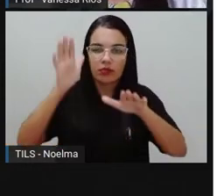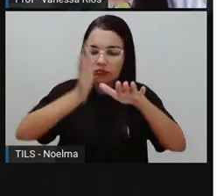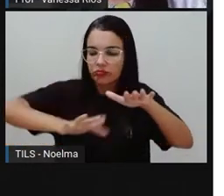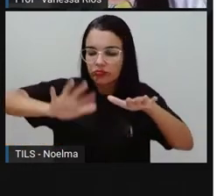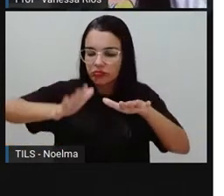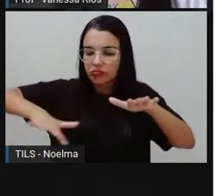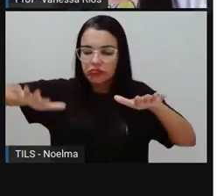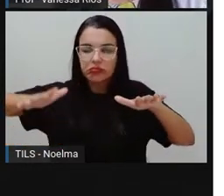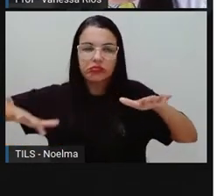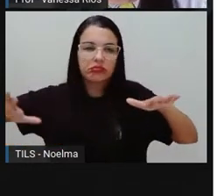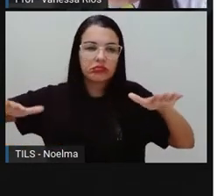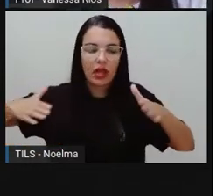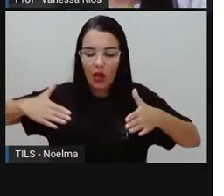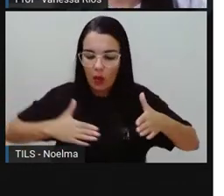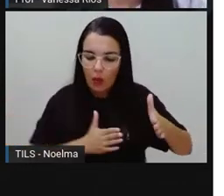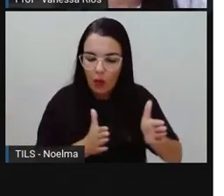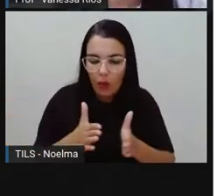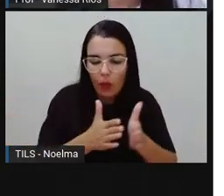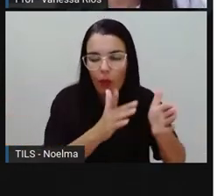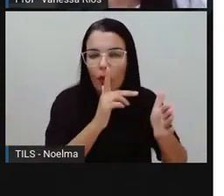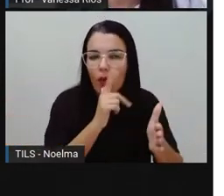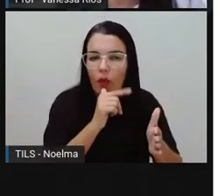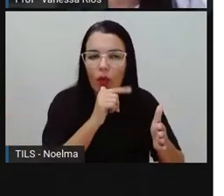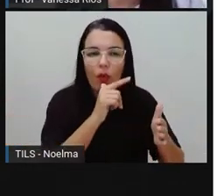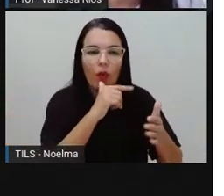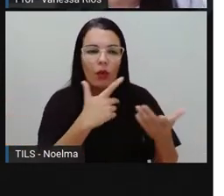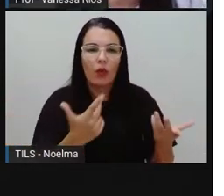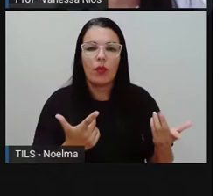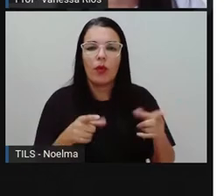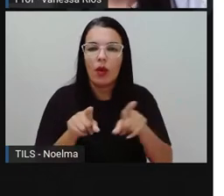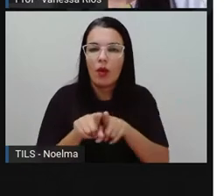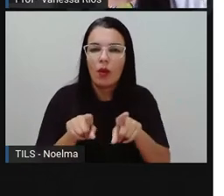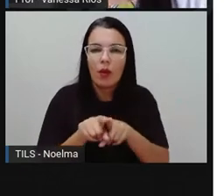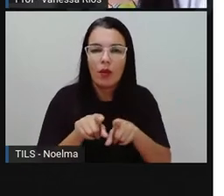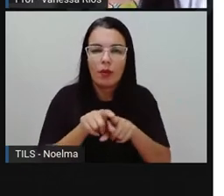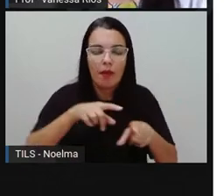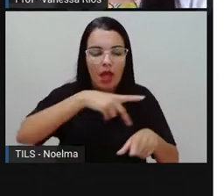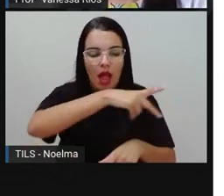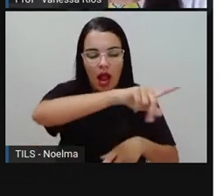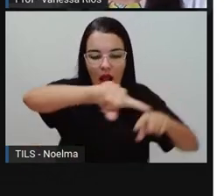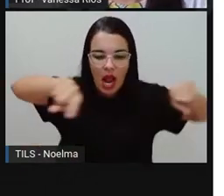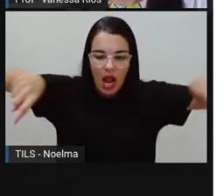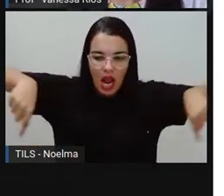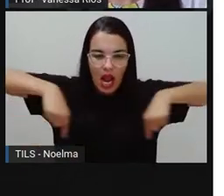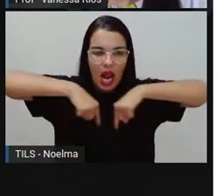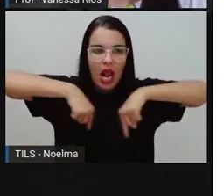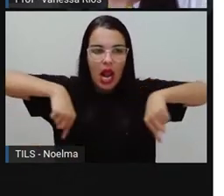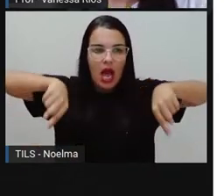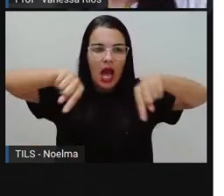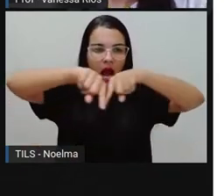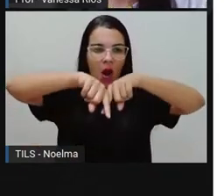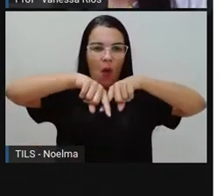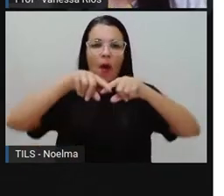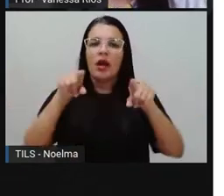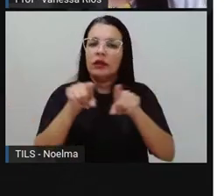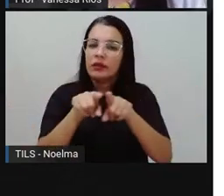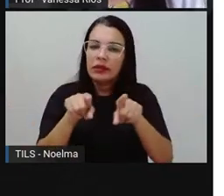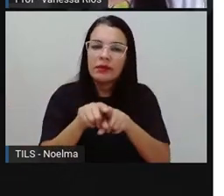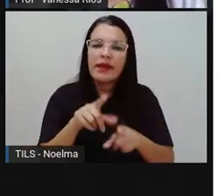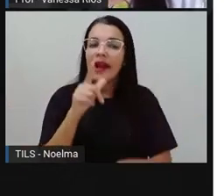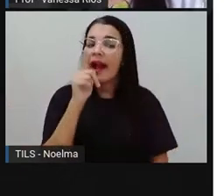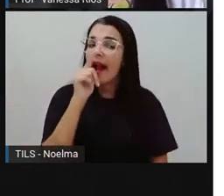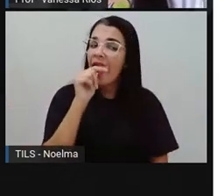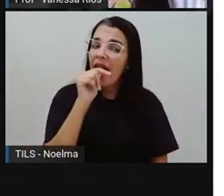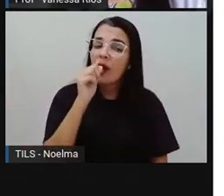oceanos e nos lençóis subterrâneos e lá também no copo de água que a gente bebe quando está com